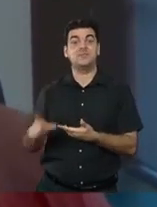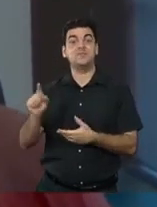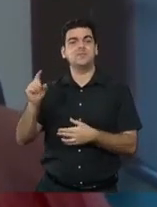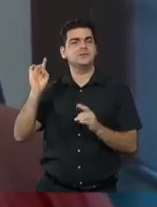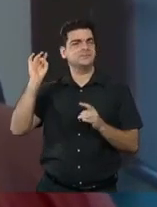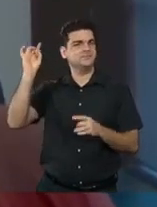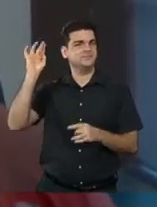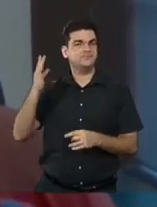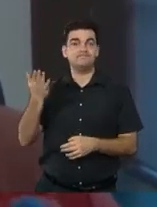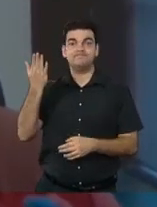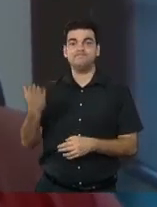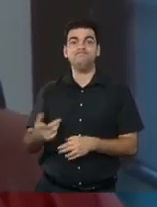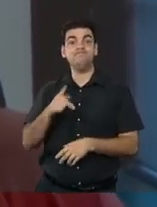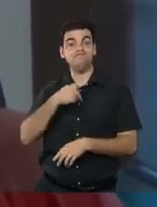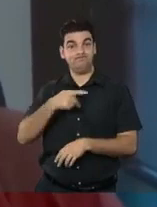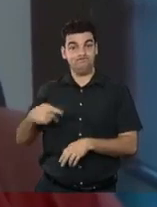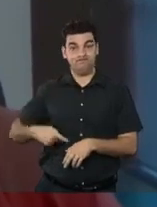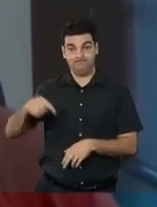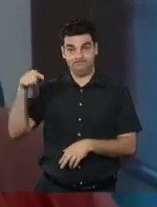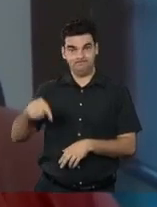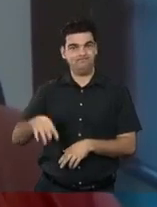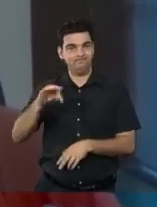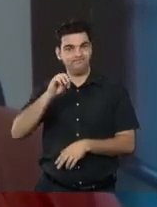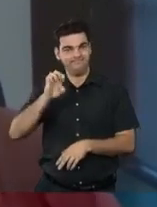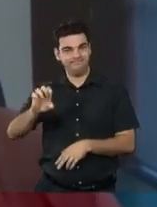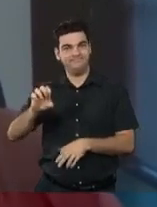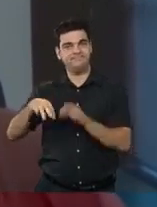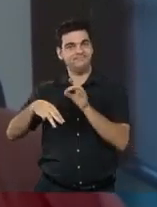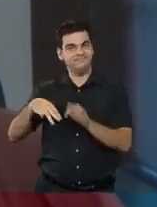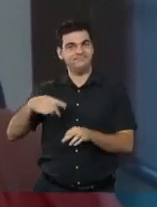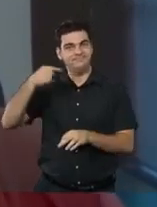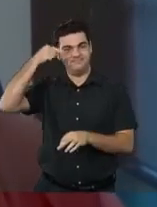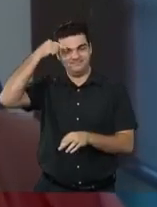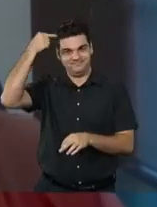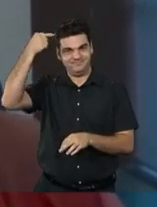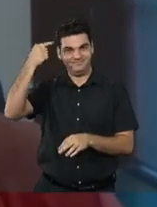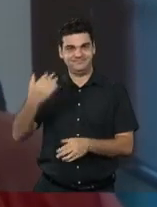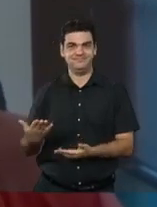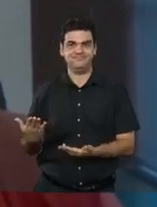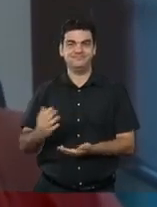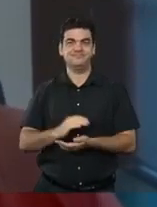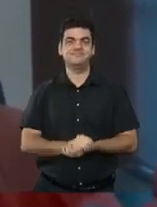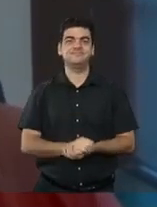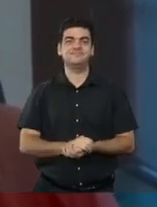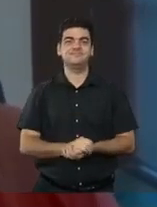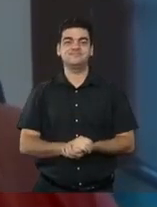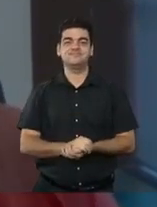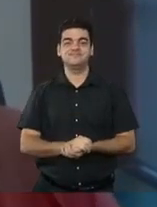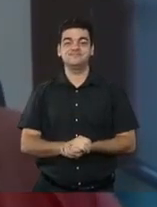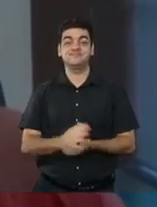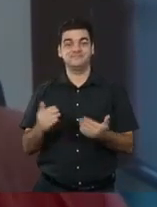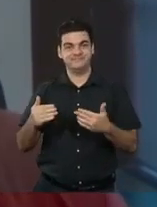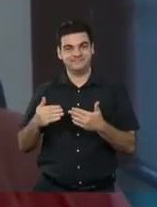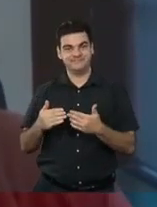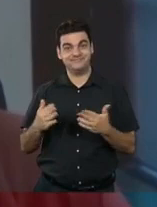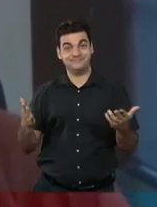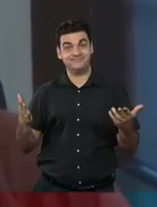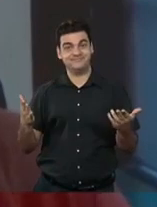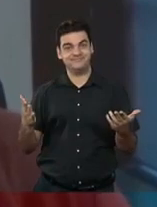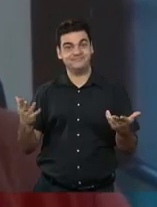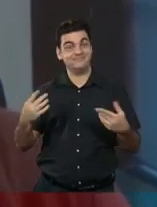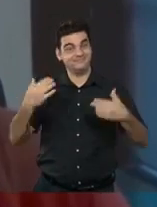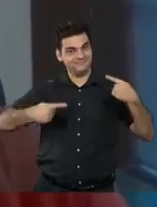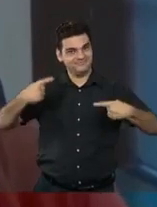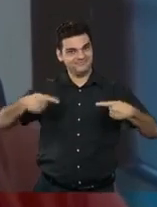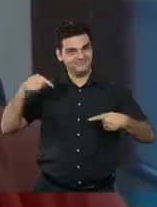sua excelência, o senhor presidente do TSE, ministro Luiz Roberto Barroso, para palavras de abertura